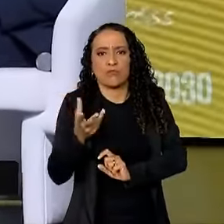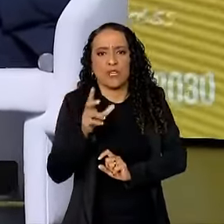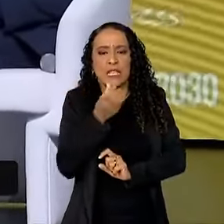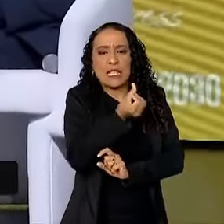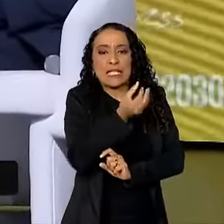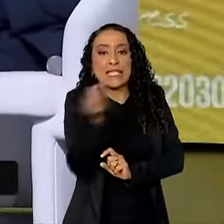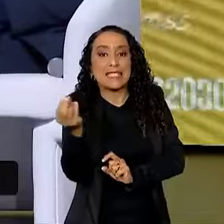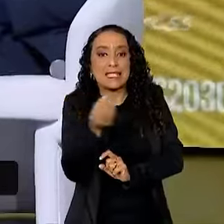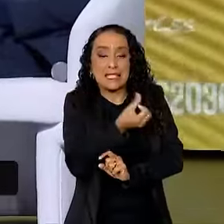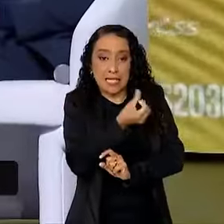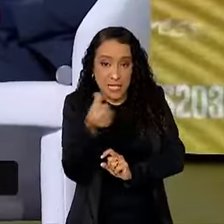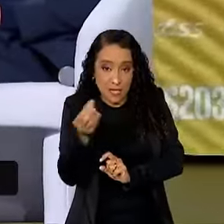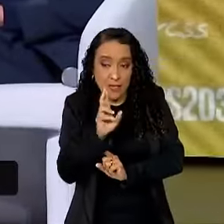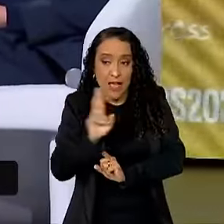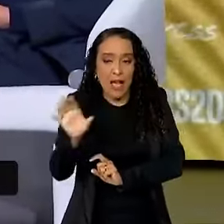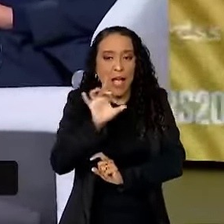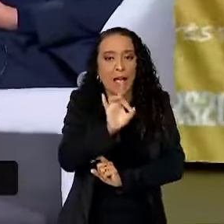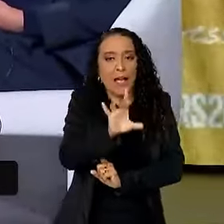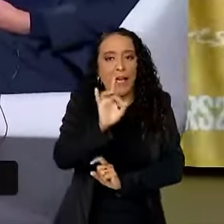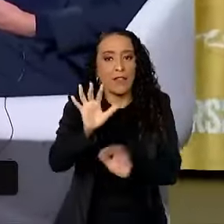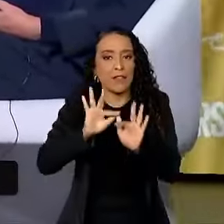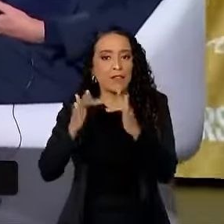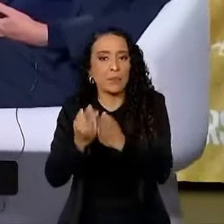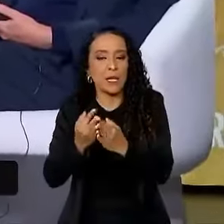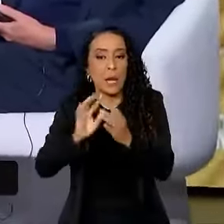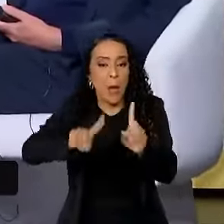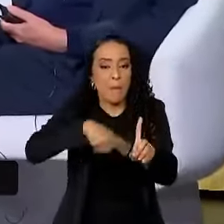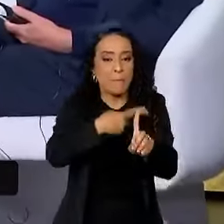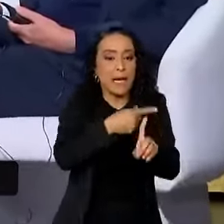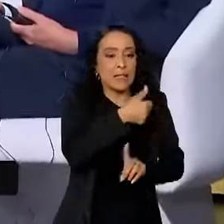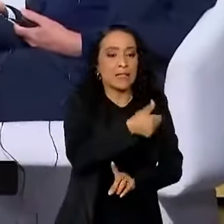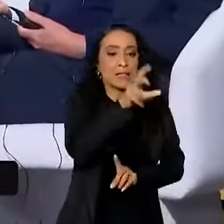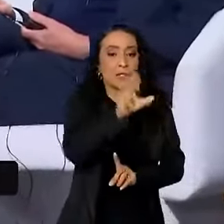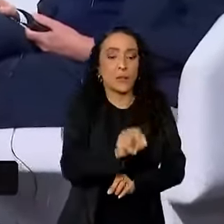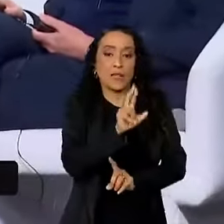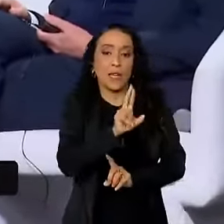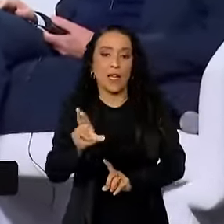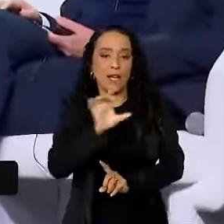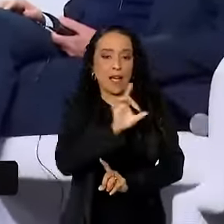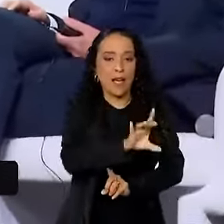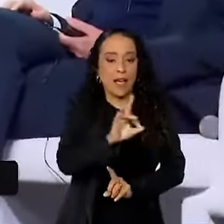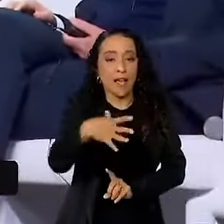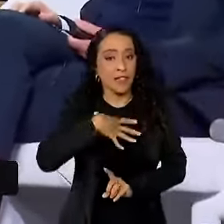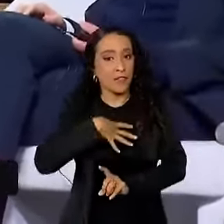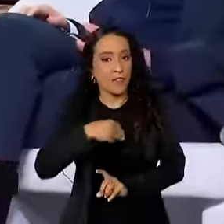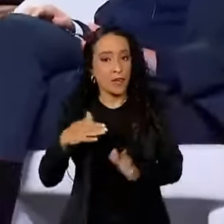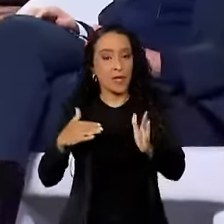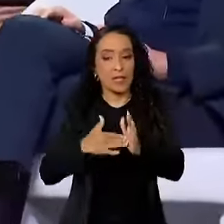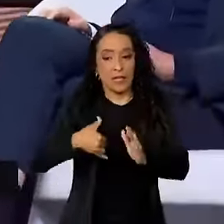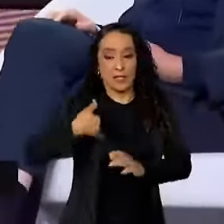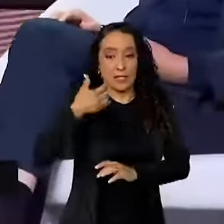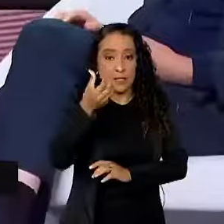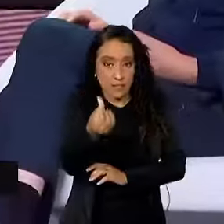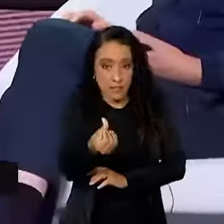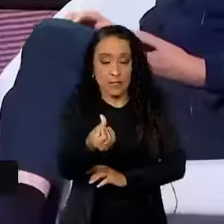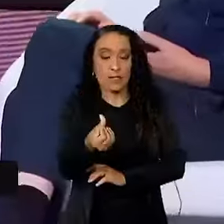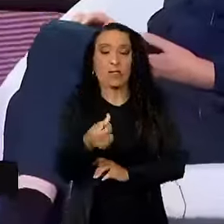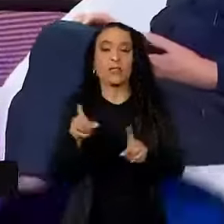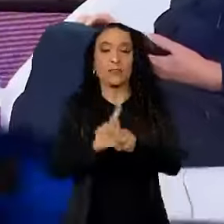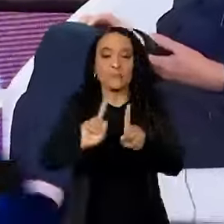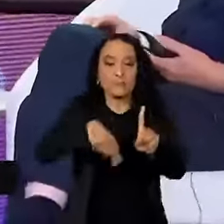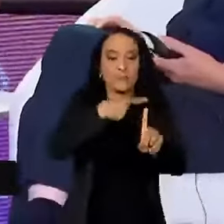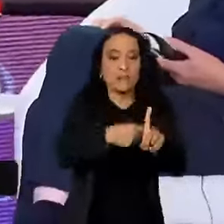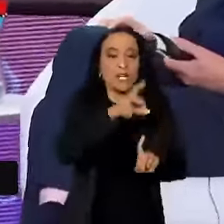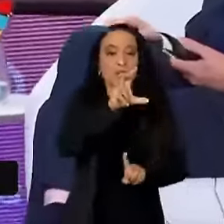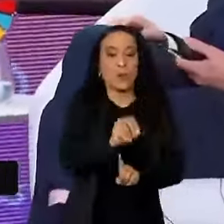reais por cada família, mais 150 reais por cada filho até 6 anos de idade e